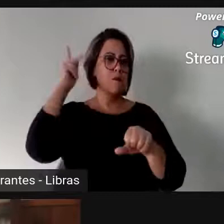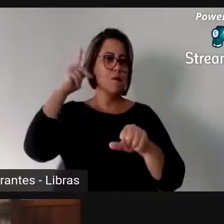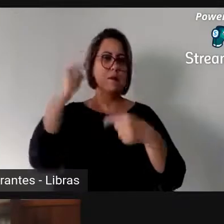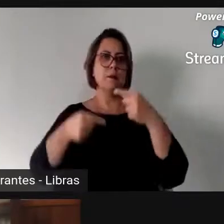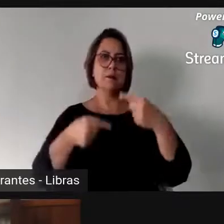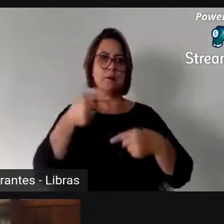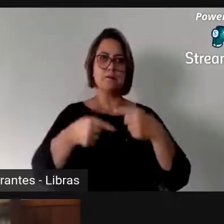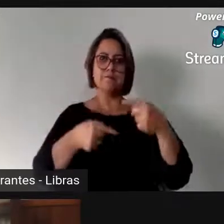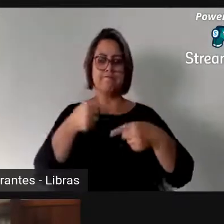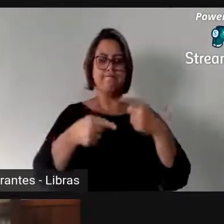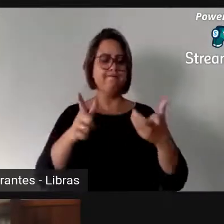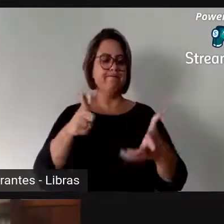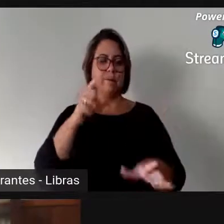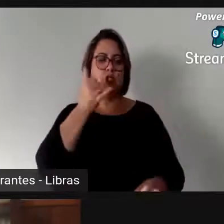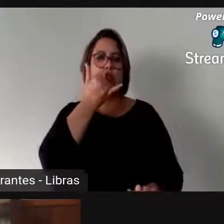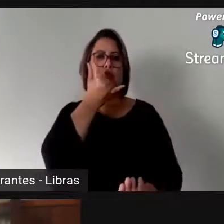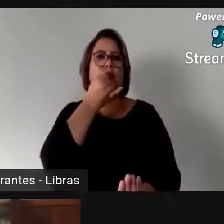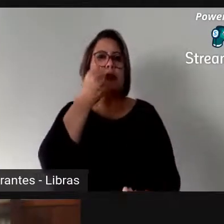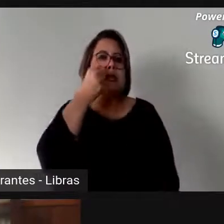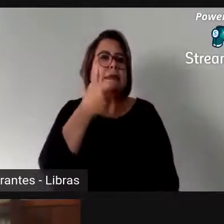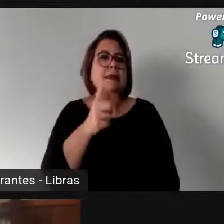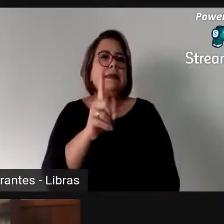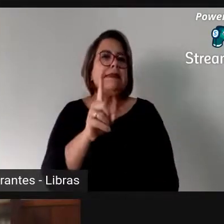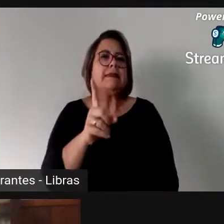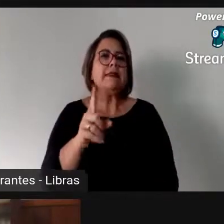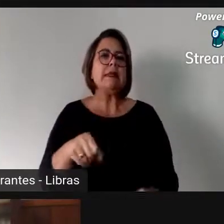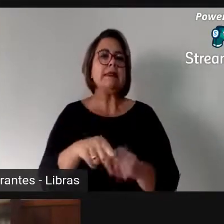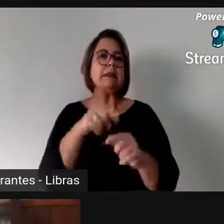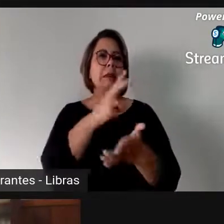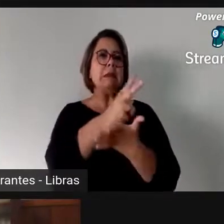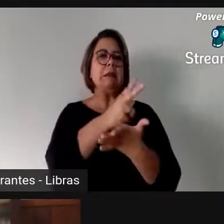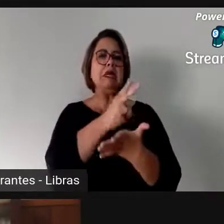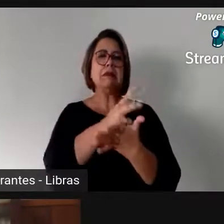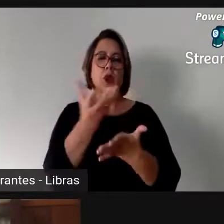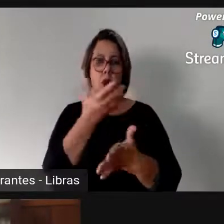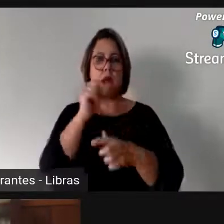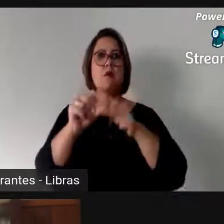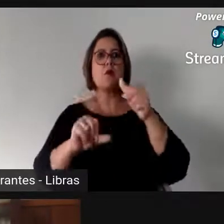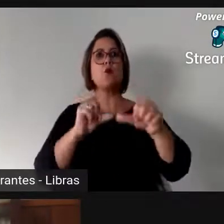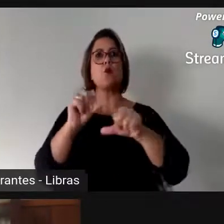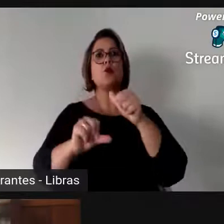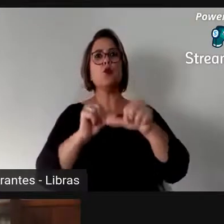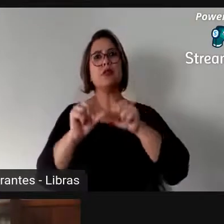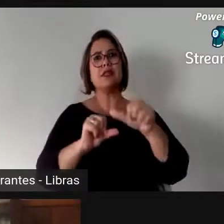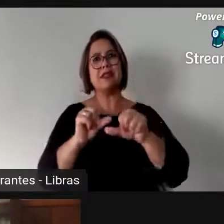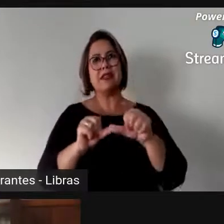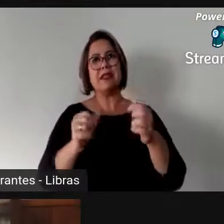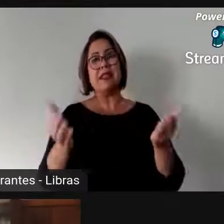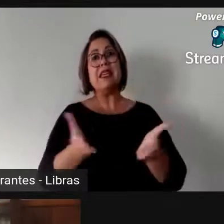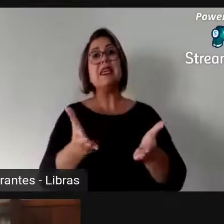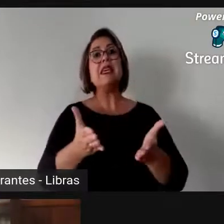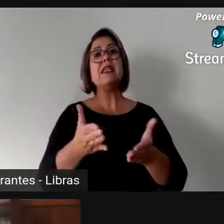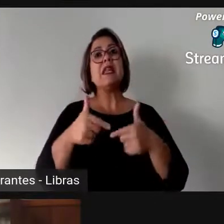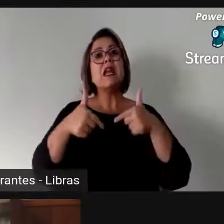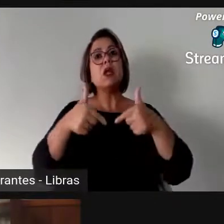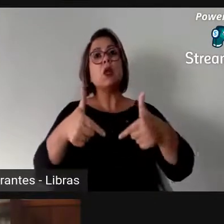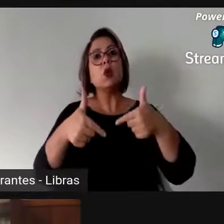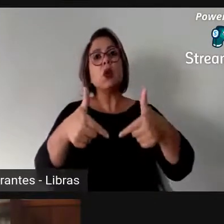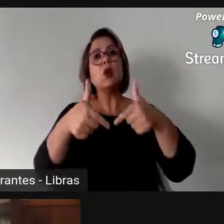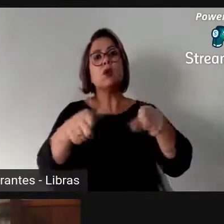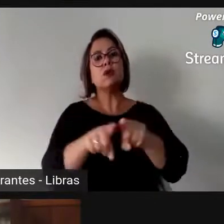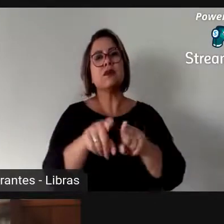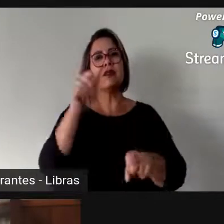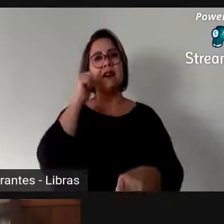só para terminar mesmo, quem está nos dando a lição da mudança são as mulheres negras. Foram aquelas que